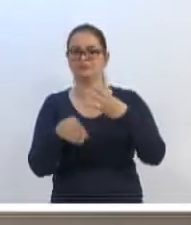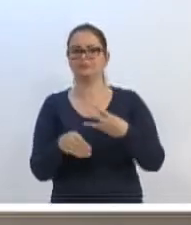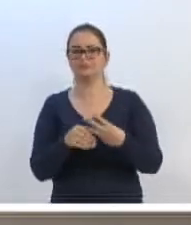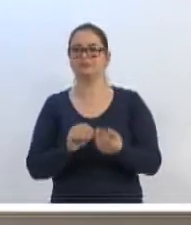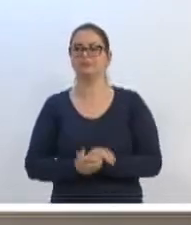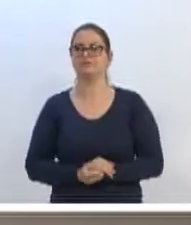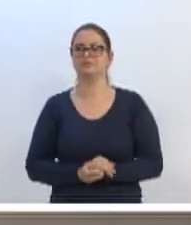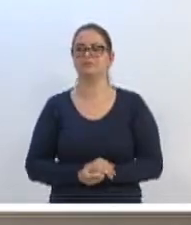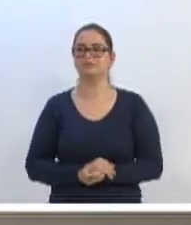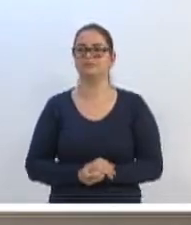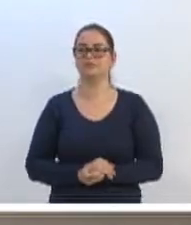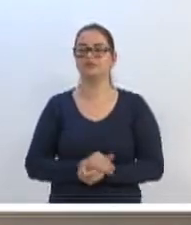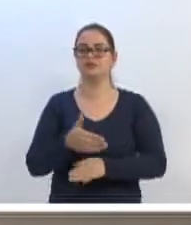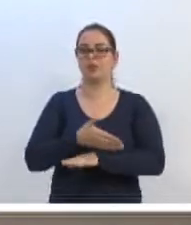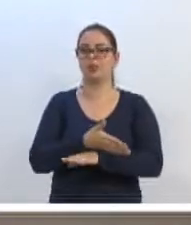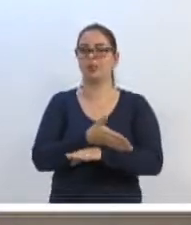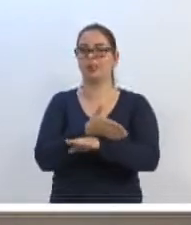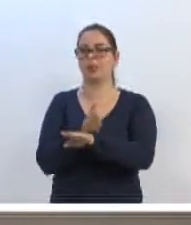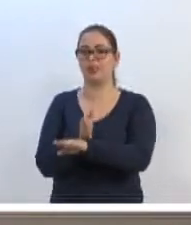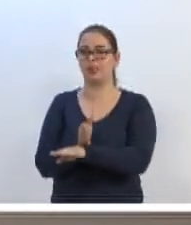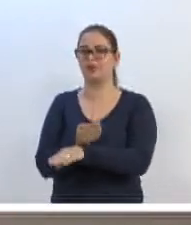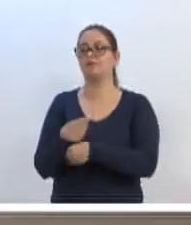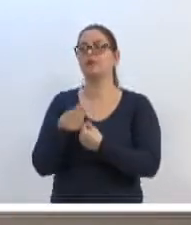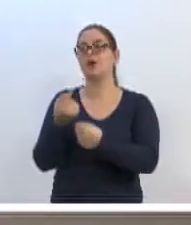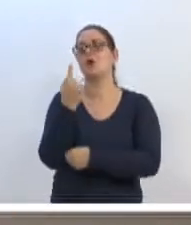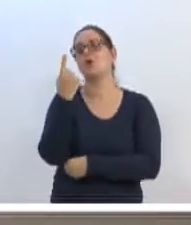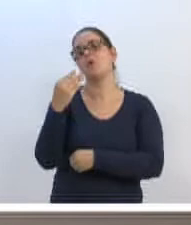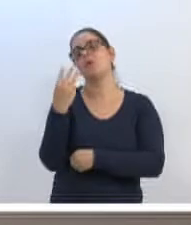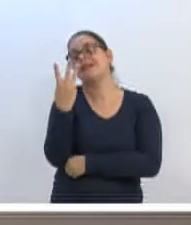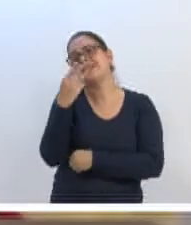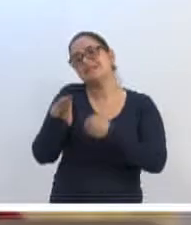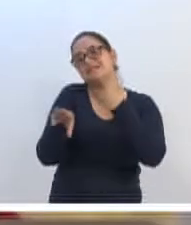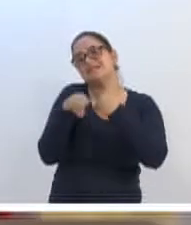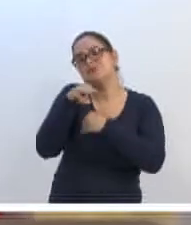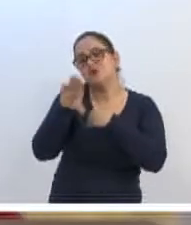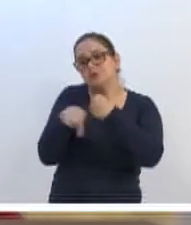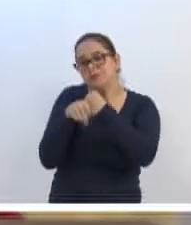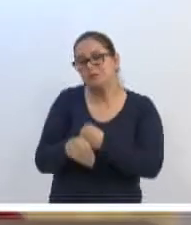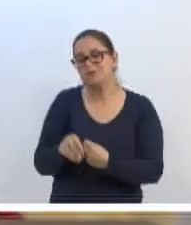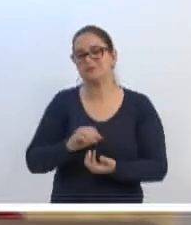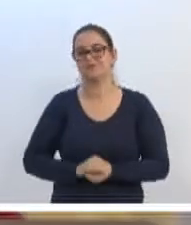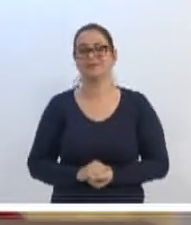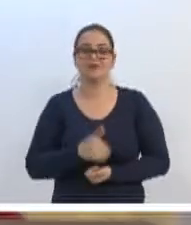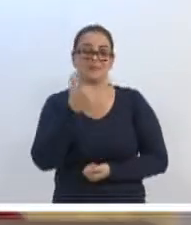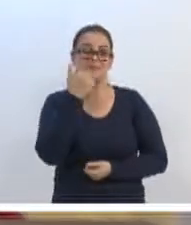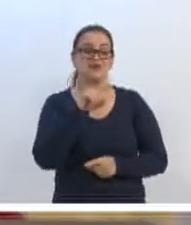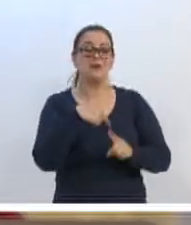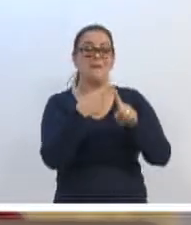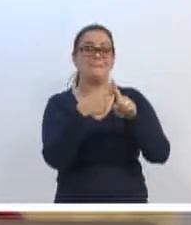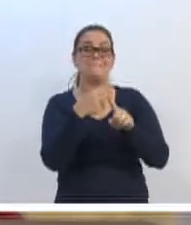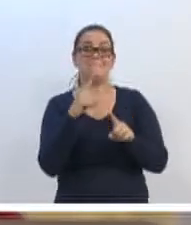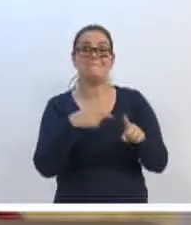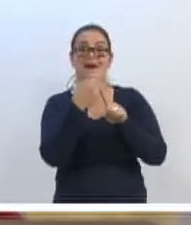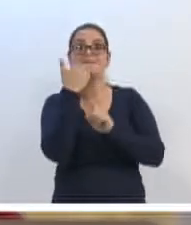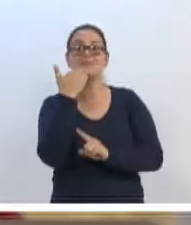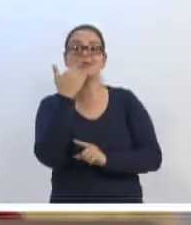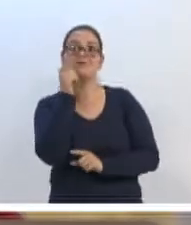Quatro. O senhor já passou um minuto, vou dar mais três minutos para o nosso alimento. Obrigado. Obrigado. Tem que pedir mais para ganhar um pouquinho menos.